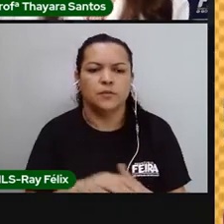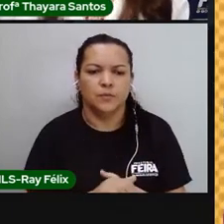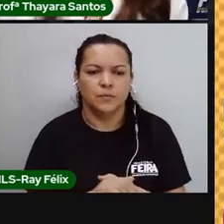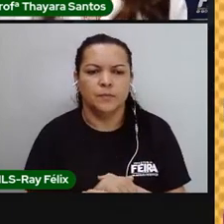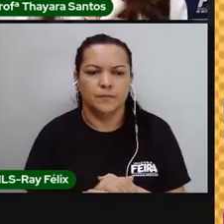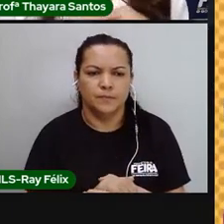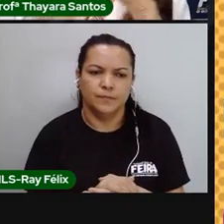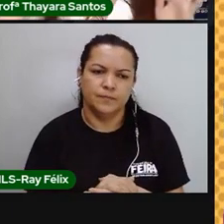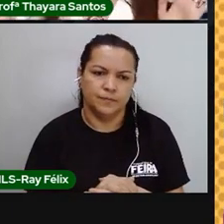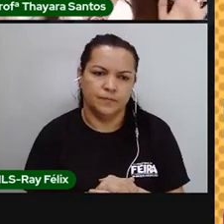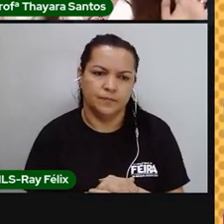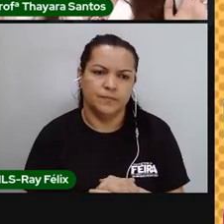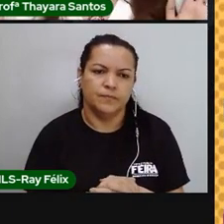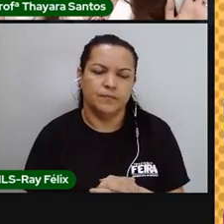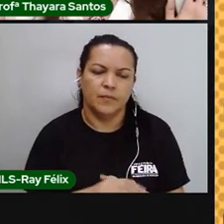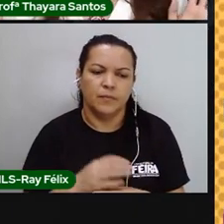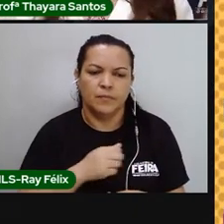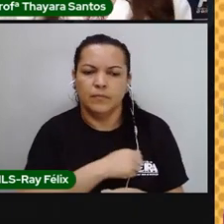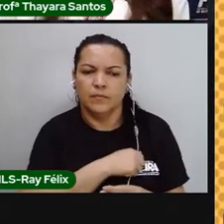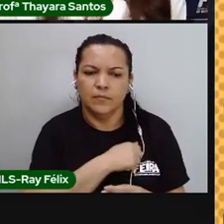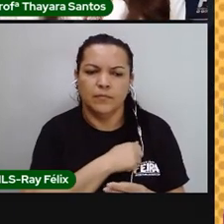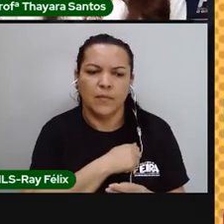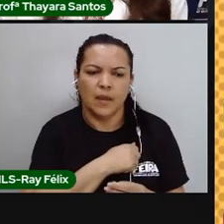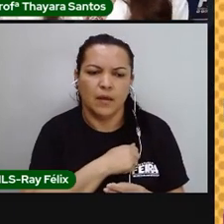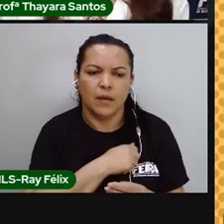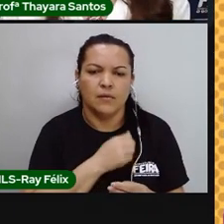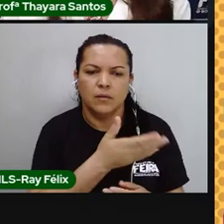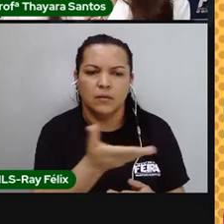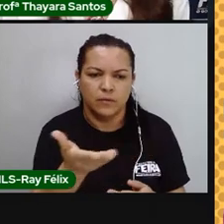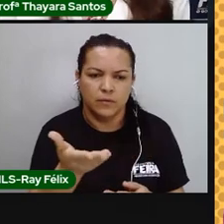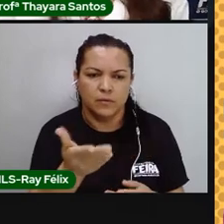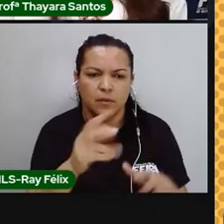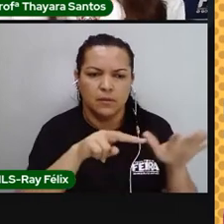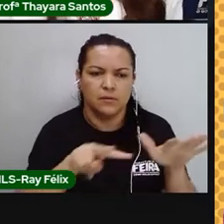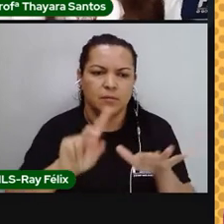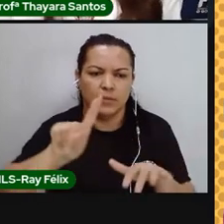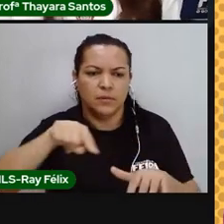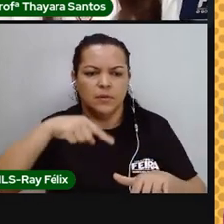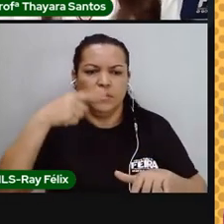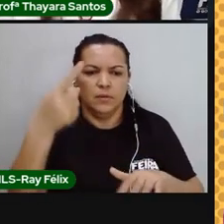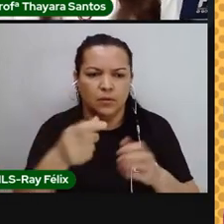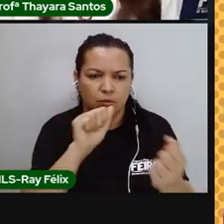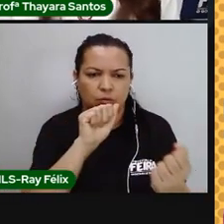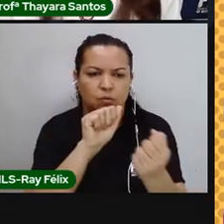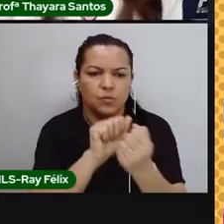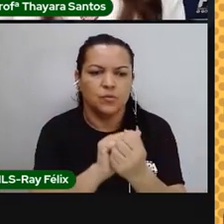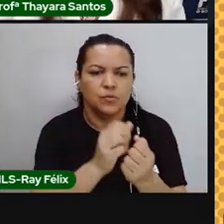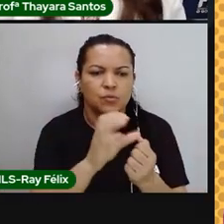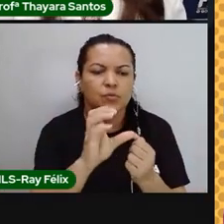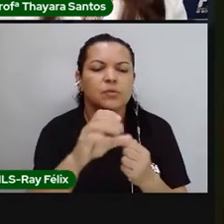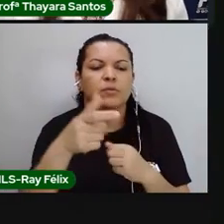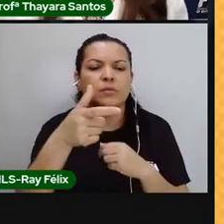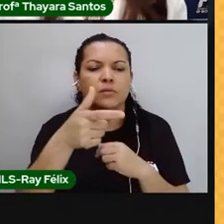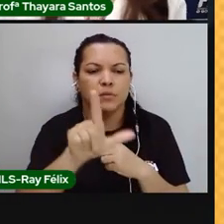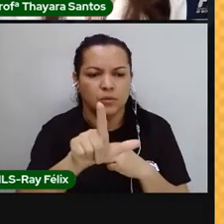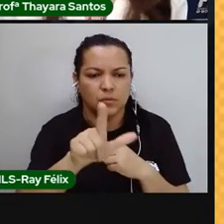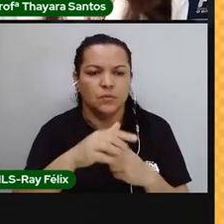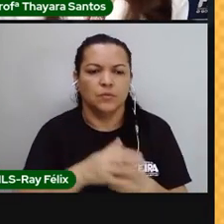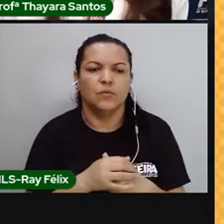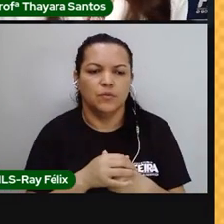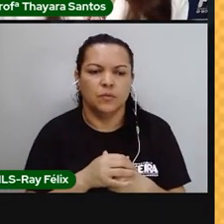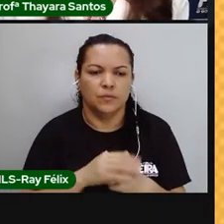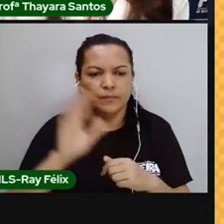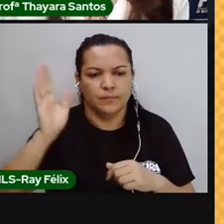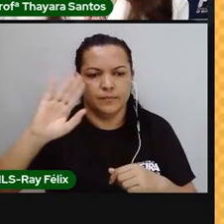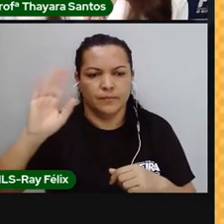E eu vou morrer de saudade de vocês, mas semana que vem a gente está junto aqui nas aulas de tempo de novo. E